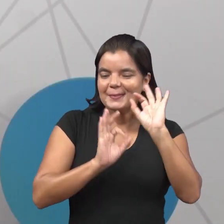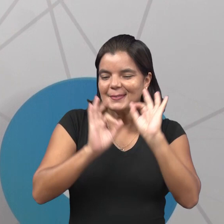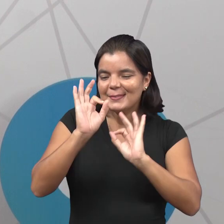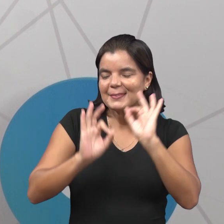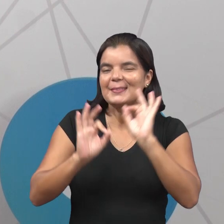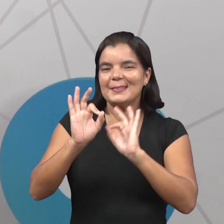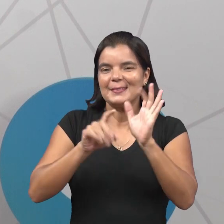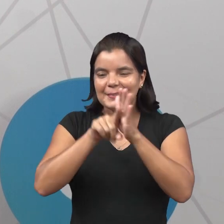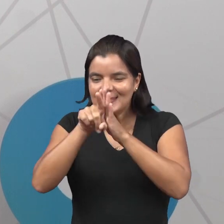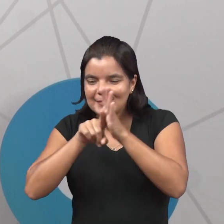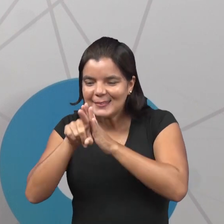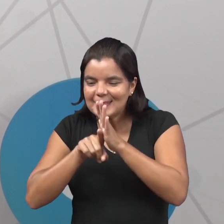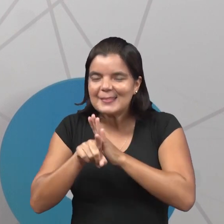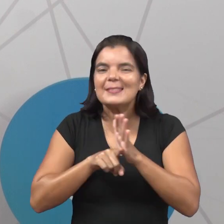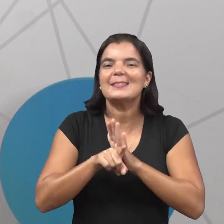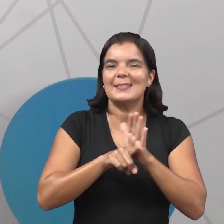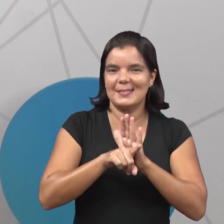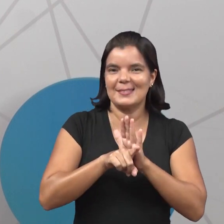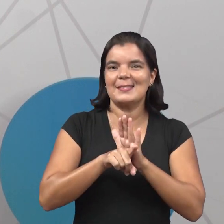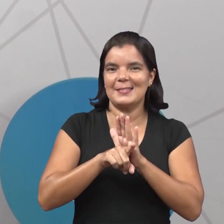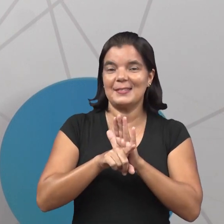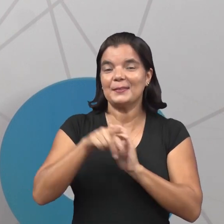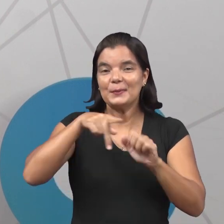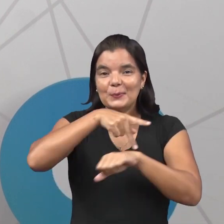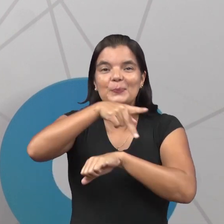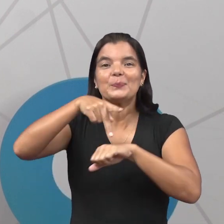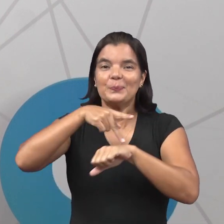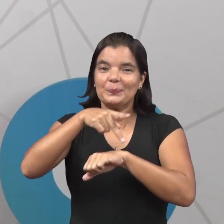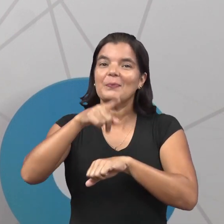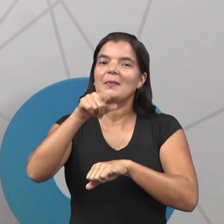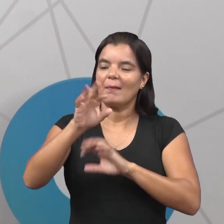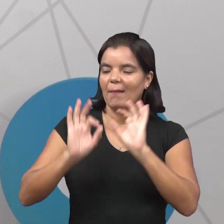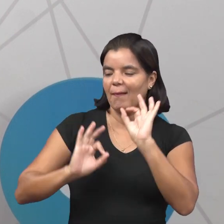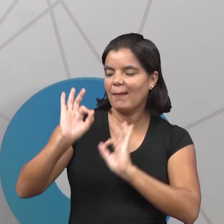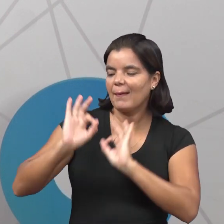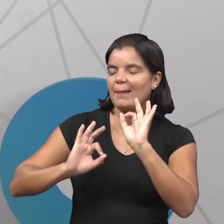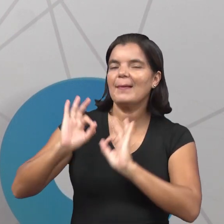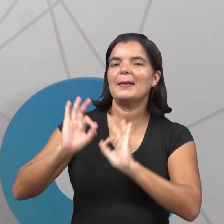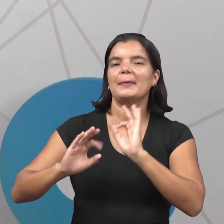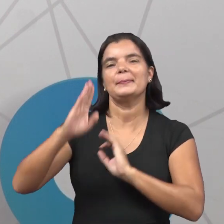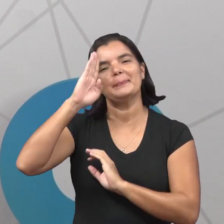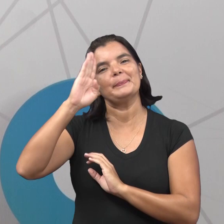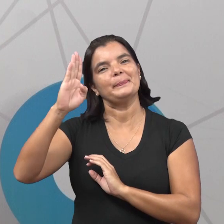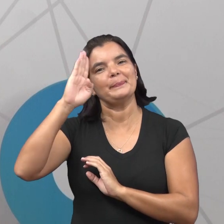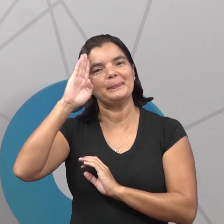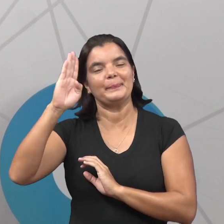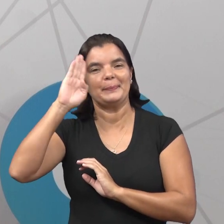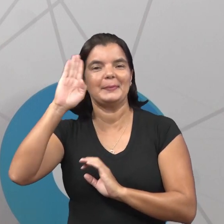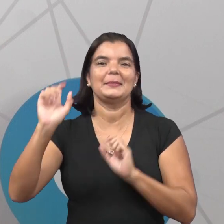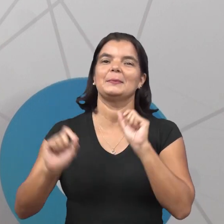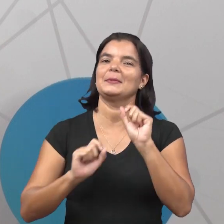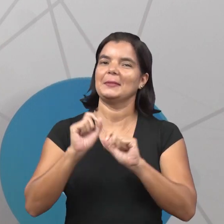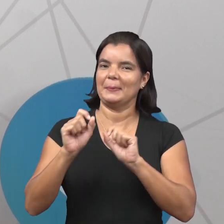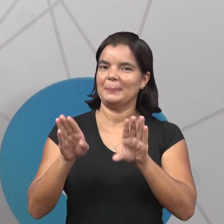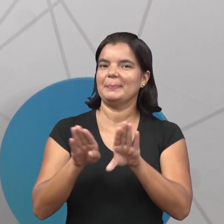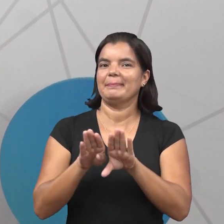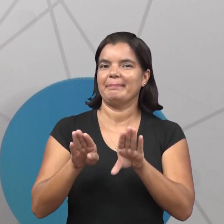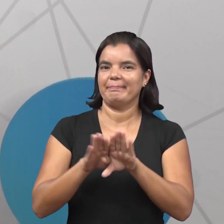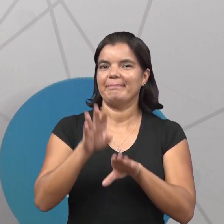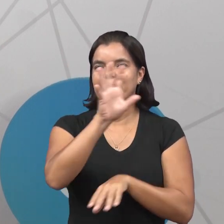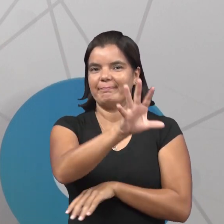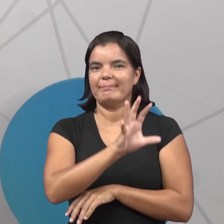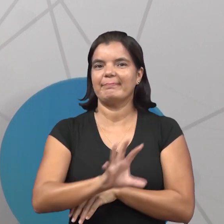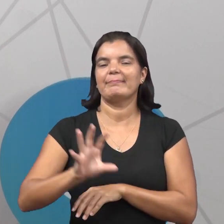coletas e pesquisas a respeito do nosso país, elas são organizadas principalmente com base nessa